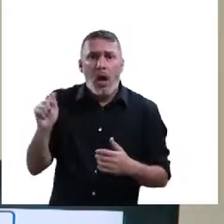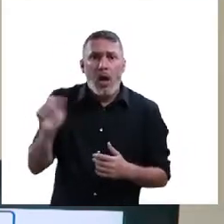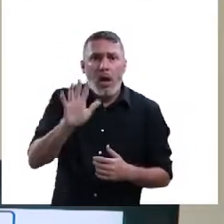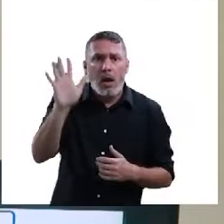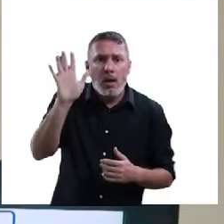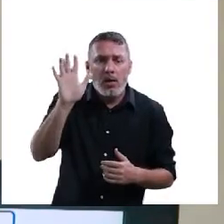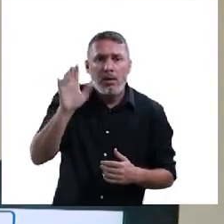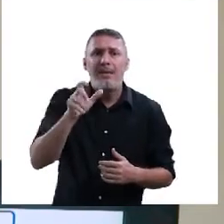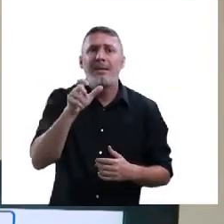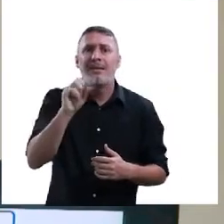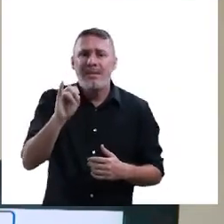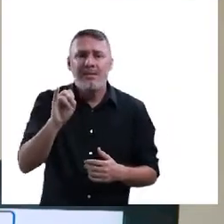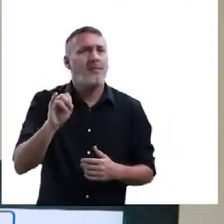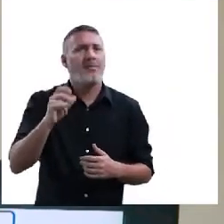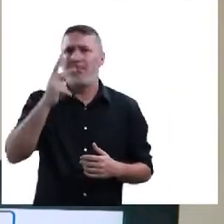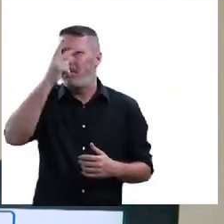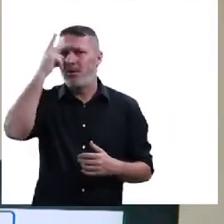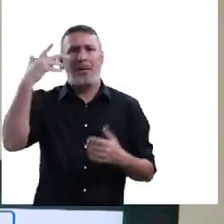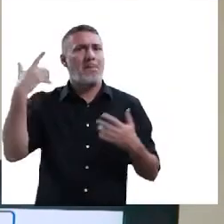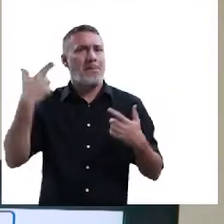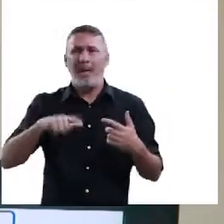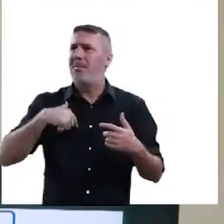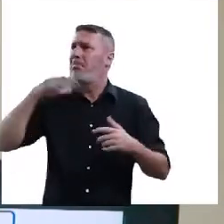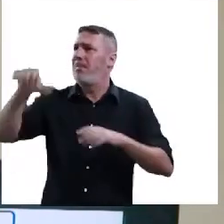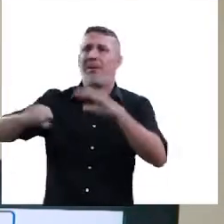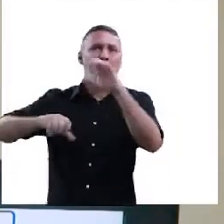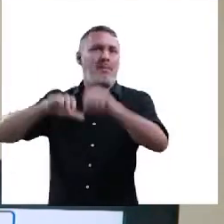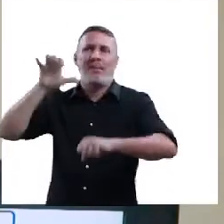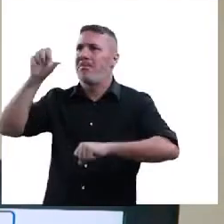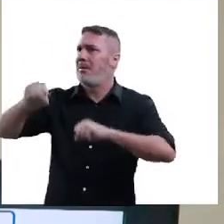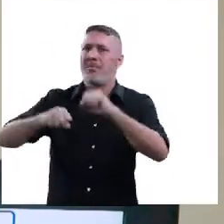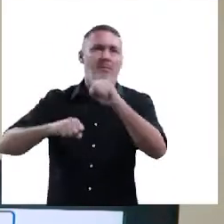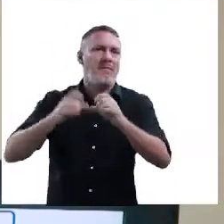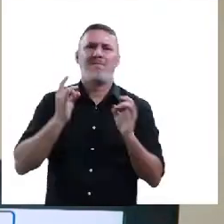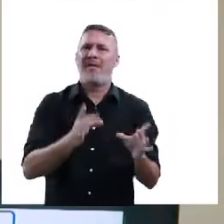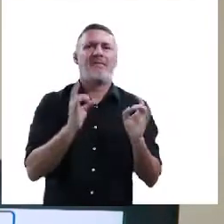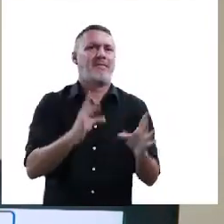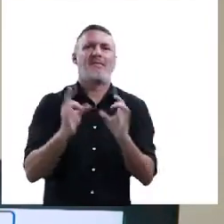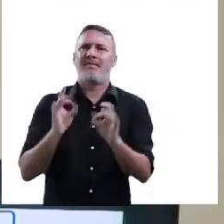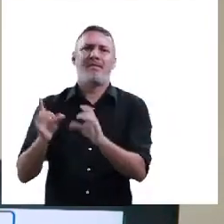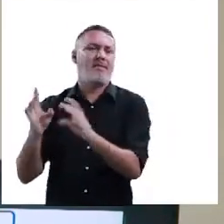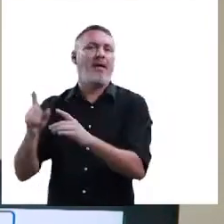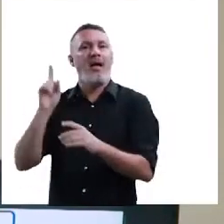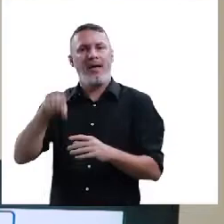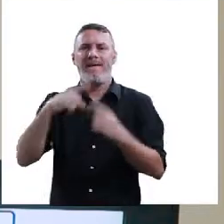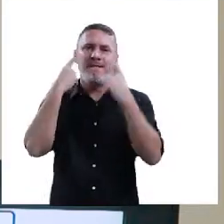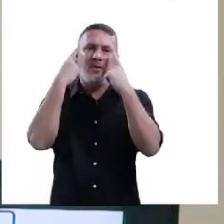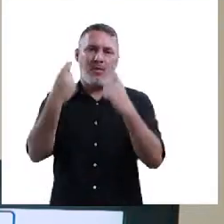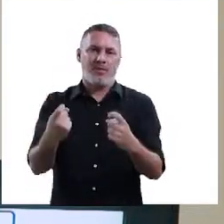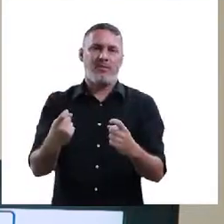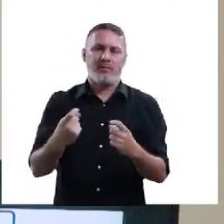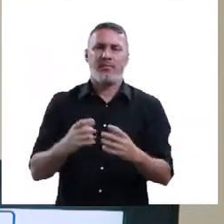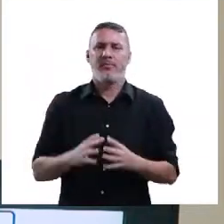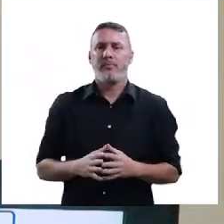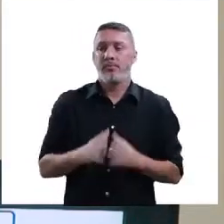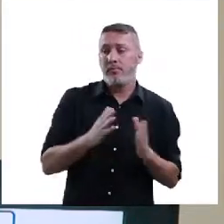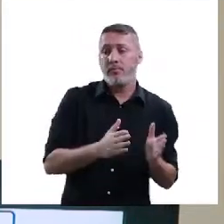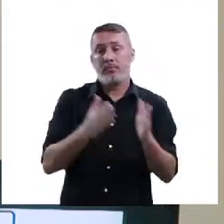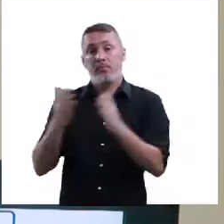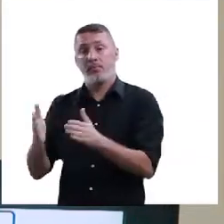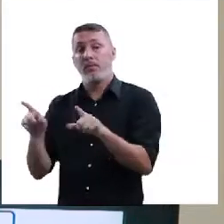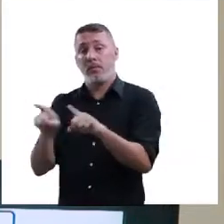único pássaro, né, obviamente eu vou ter mais contrabando, eu vou ter mais pessoas praticando essa violência.